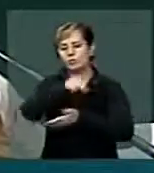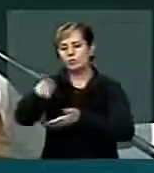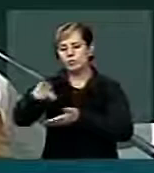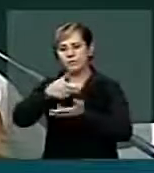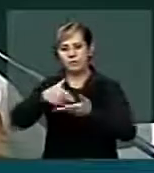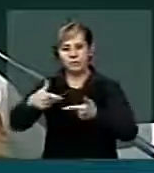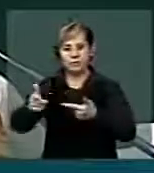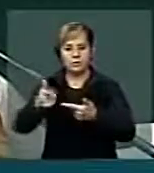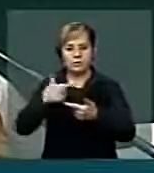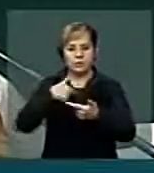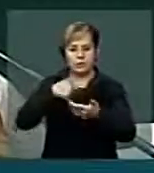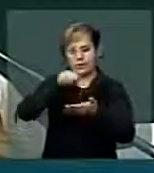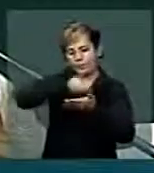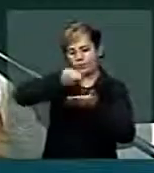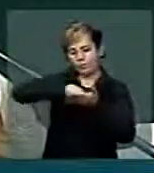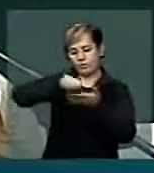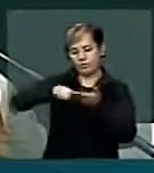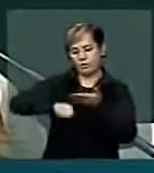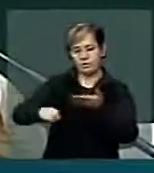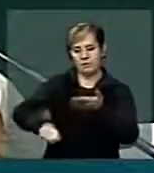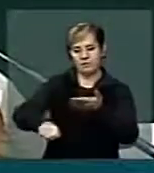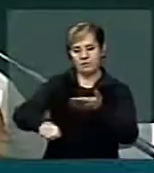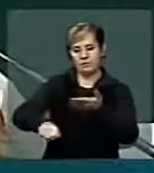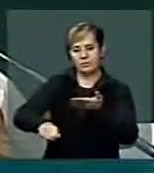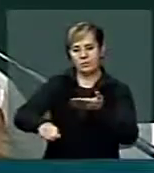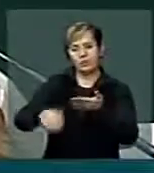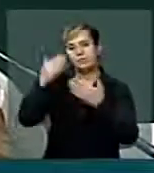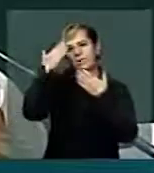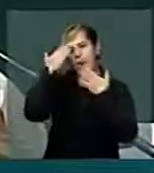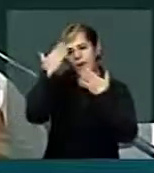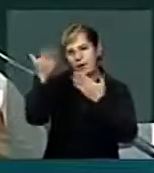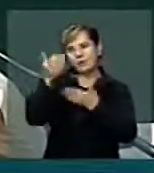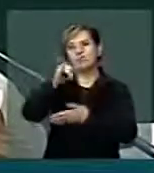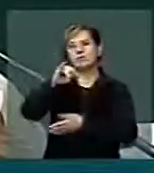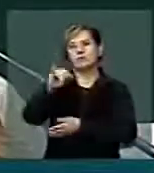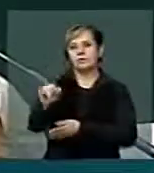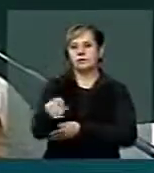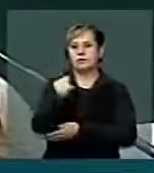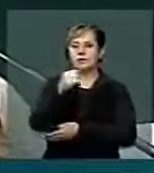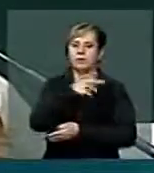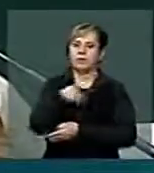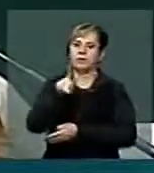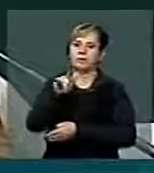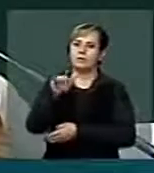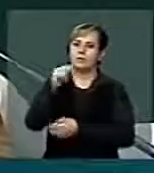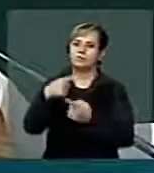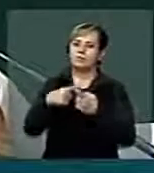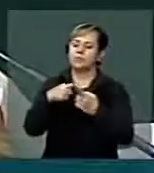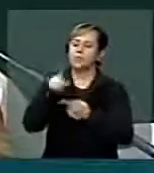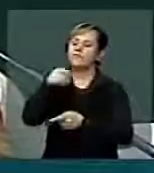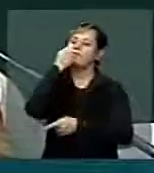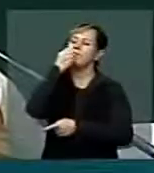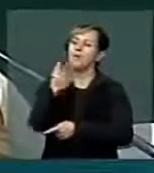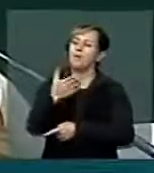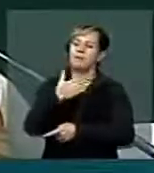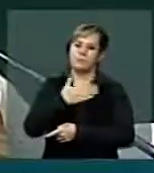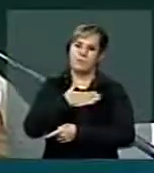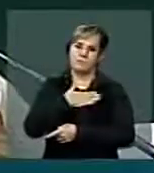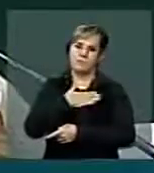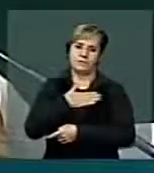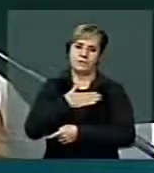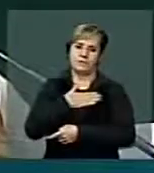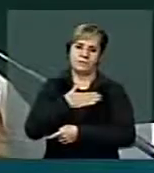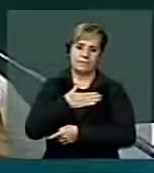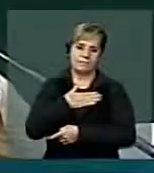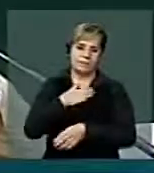e eu estou escrevendo, presidente Lula, para você, para agradecer pela oportunidade e o quanto foi bom para mim. E o mais impressionante,